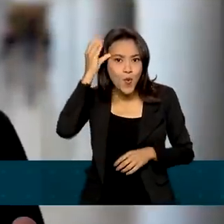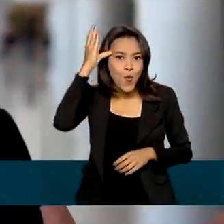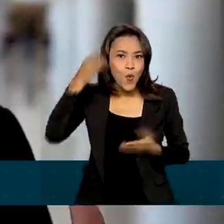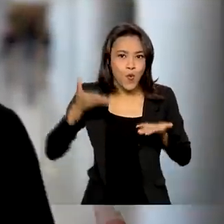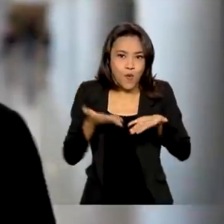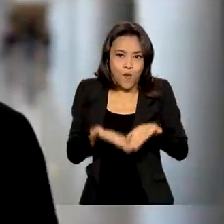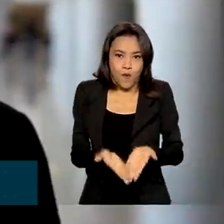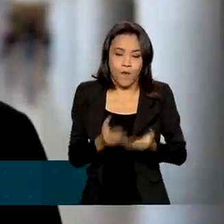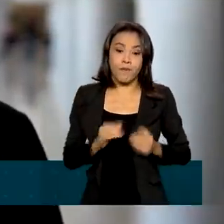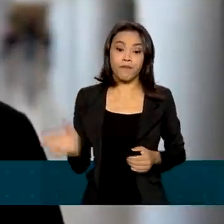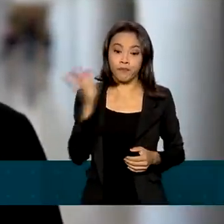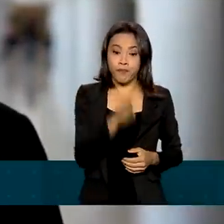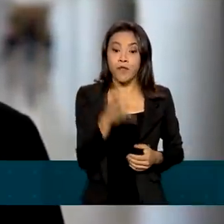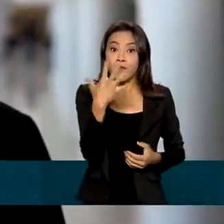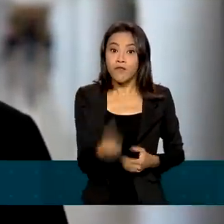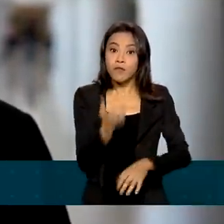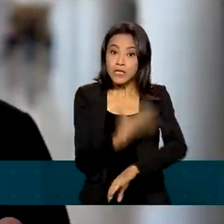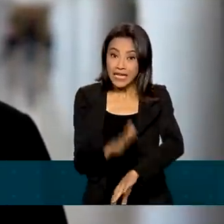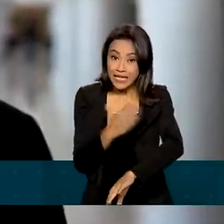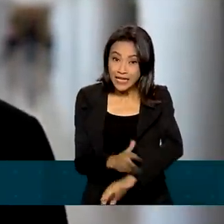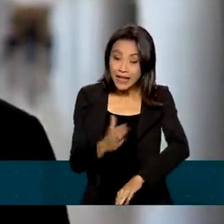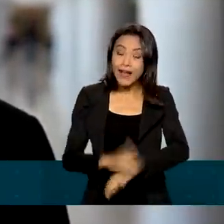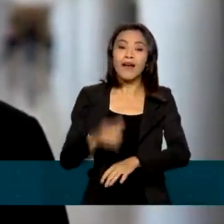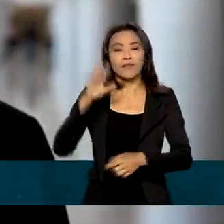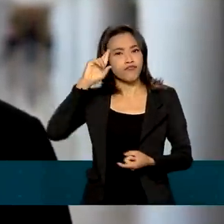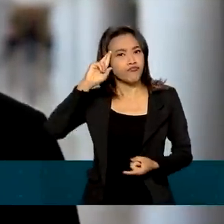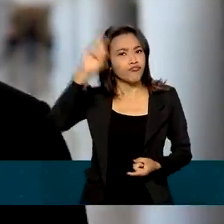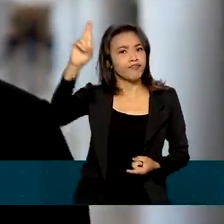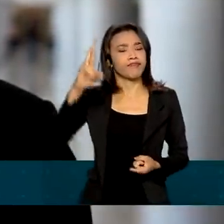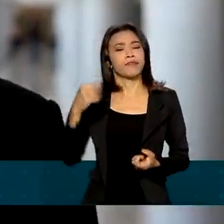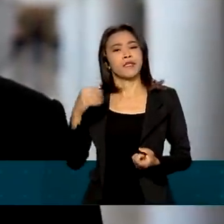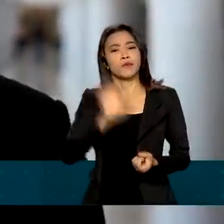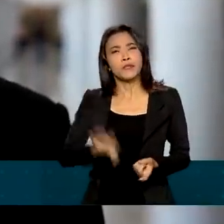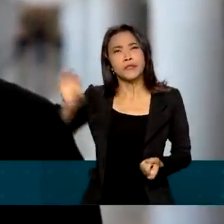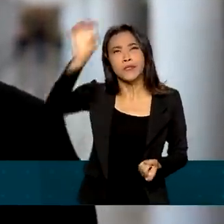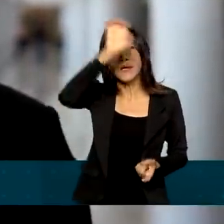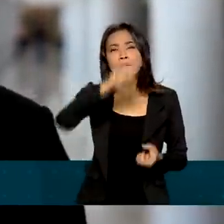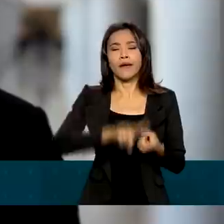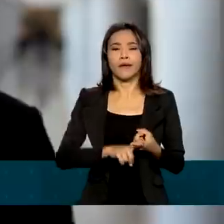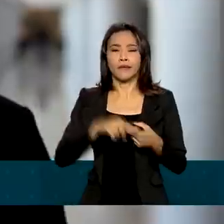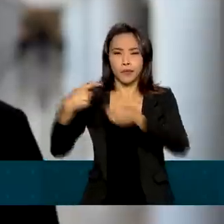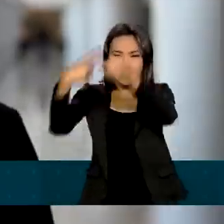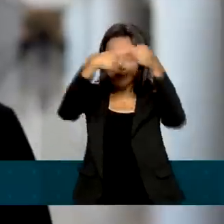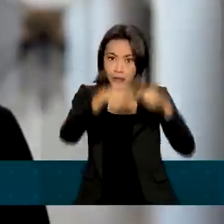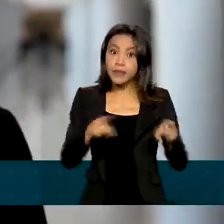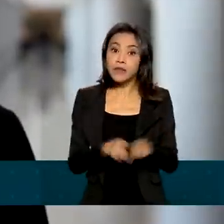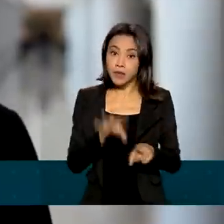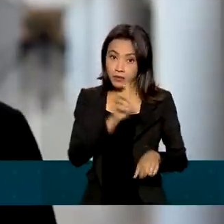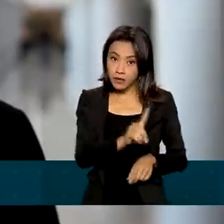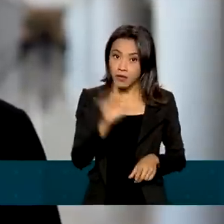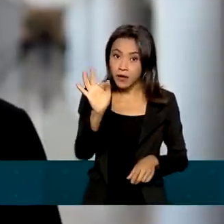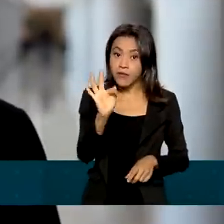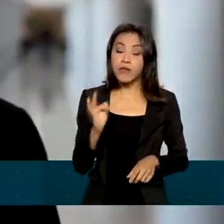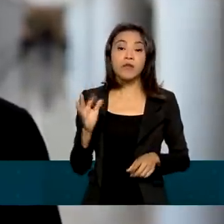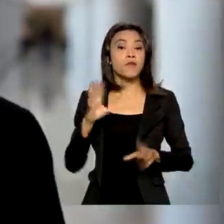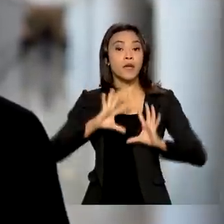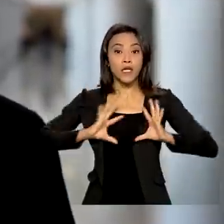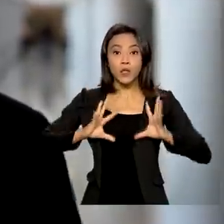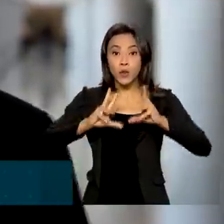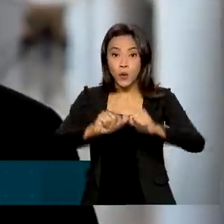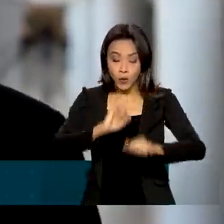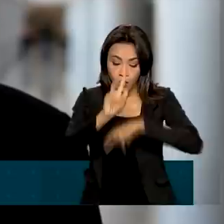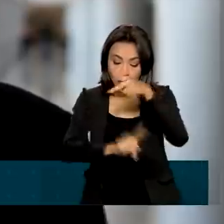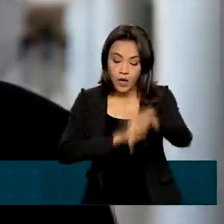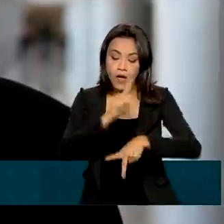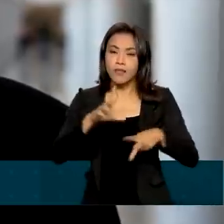a capacitação de agentes políticos municipais, estaduais e também do Distrito Federal, para que a população possa